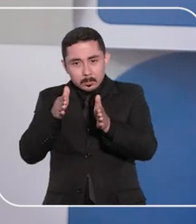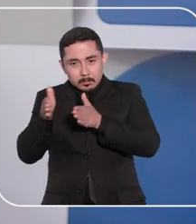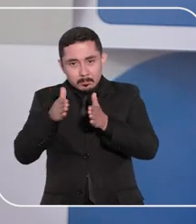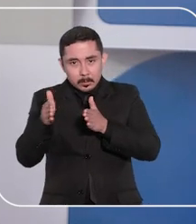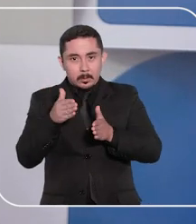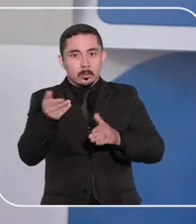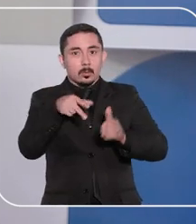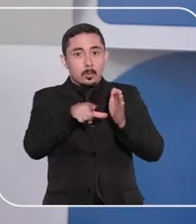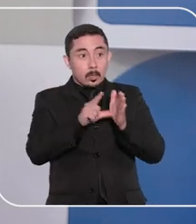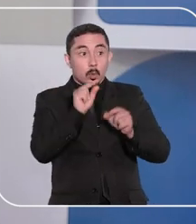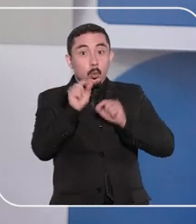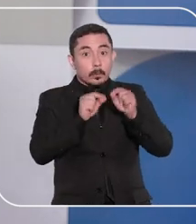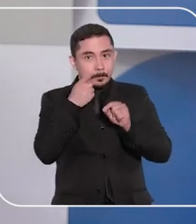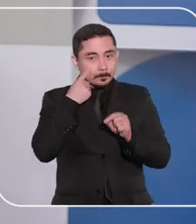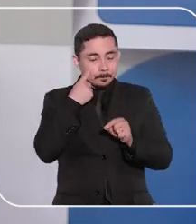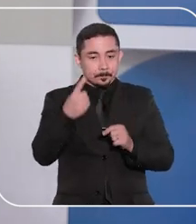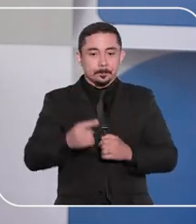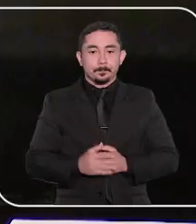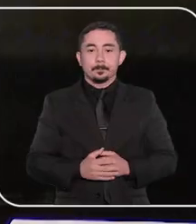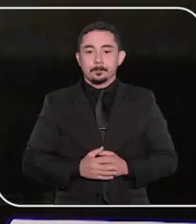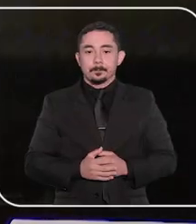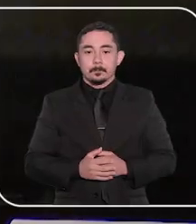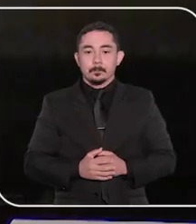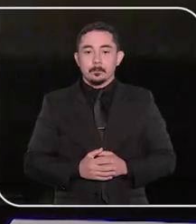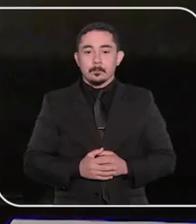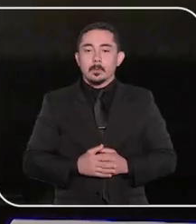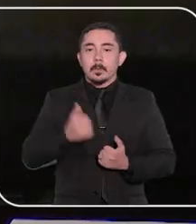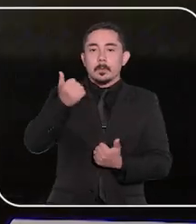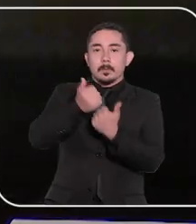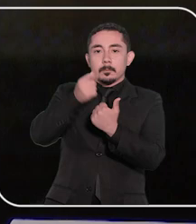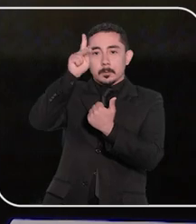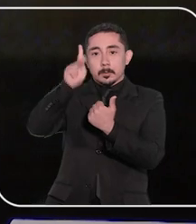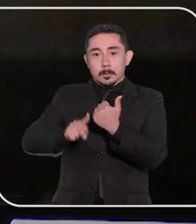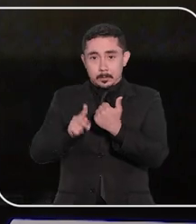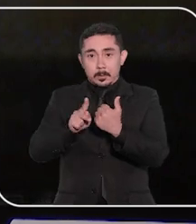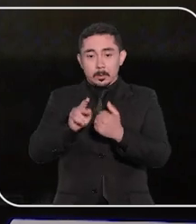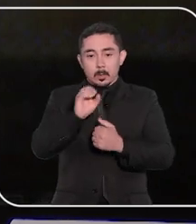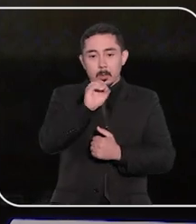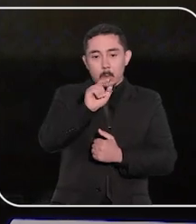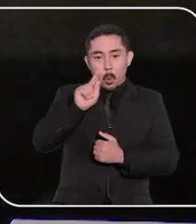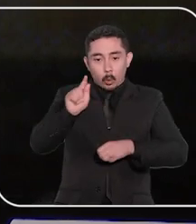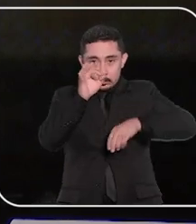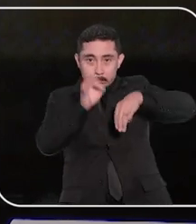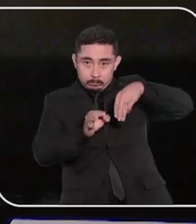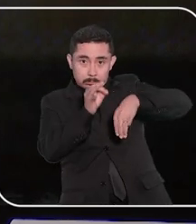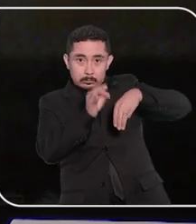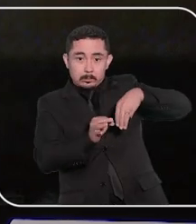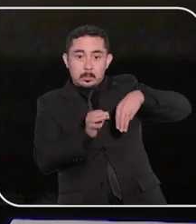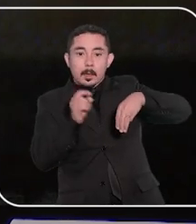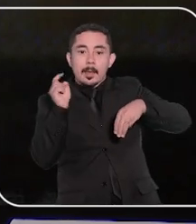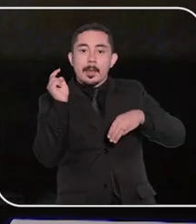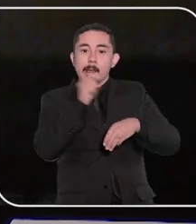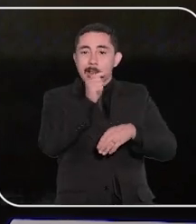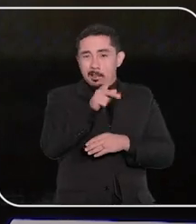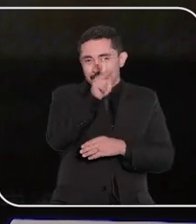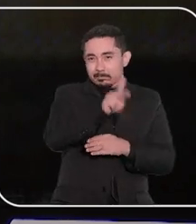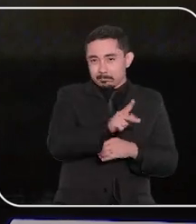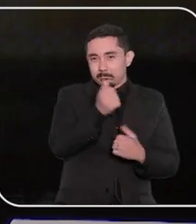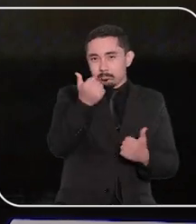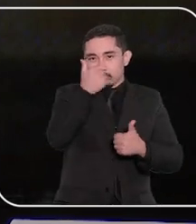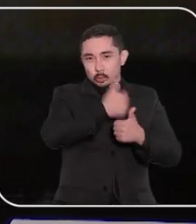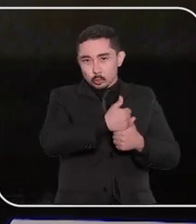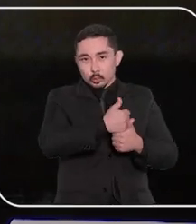no plantão judiciário. O vice-presidente do STJ, ministro Og Fernandes, no exercício da